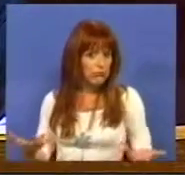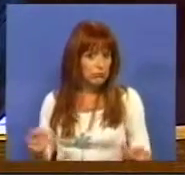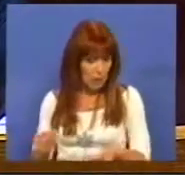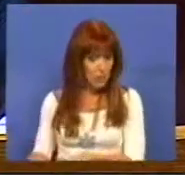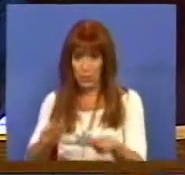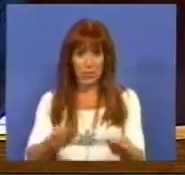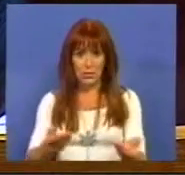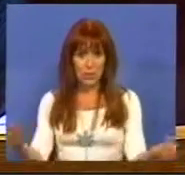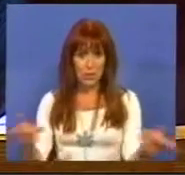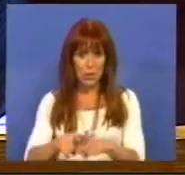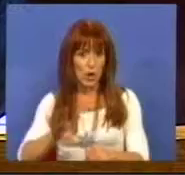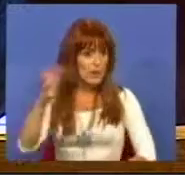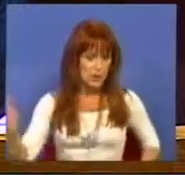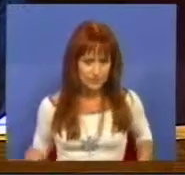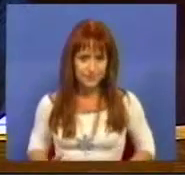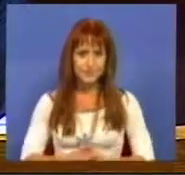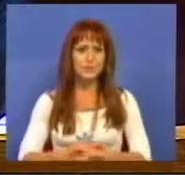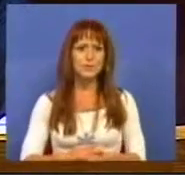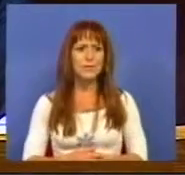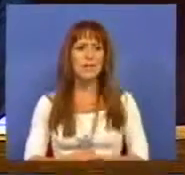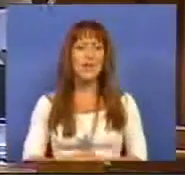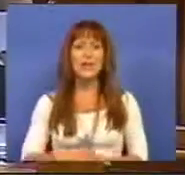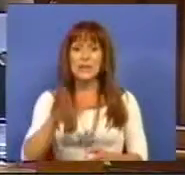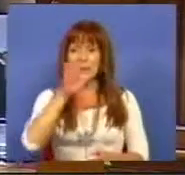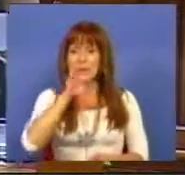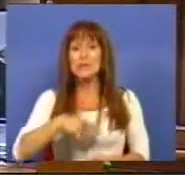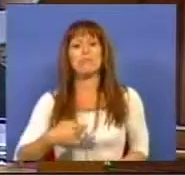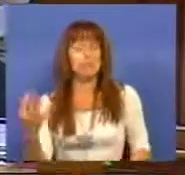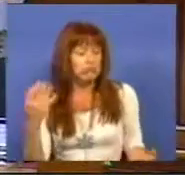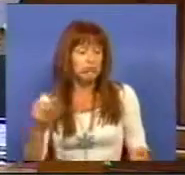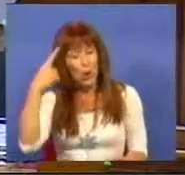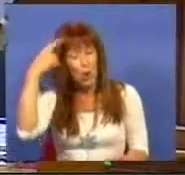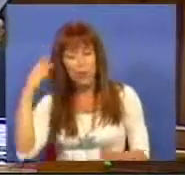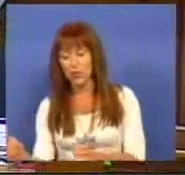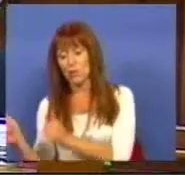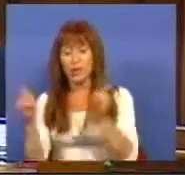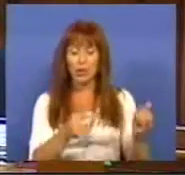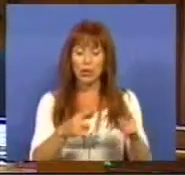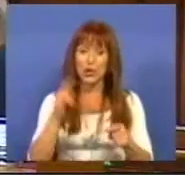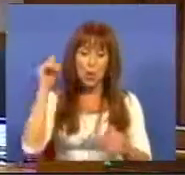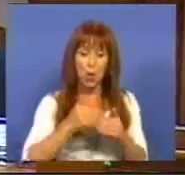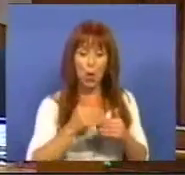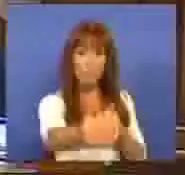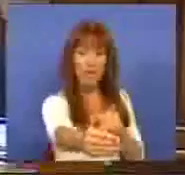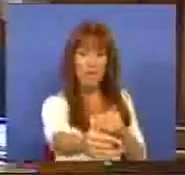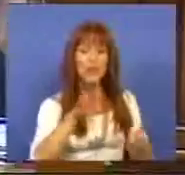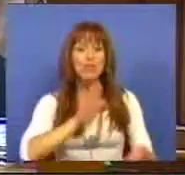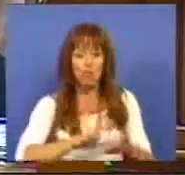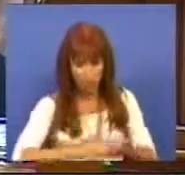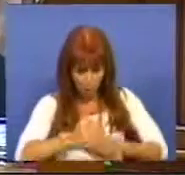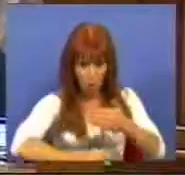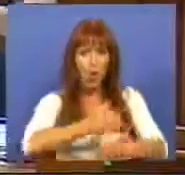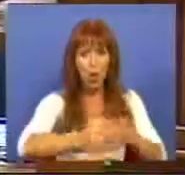apresentado ao país. Se se compreende, por um lado, o prazo alargado para a sua entrada em